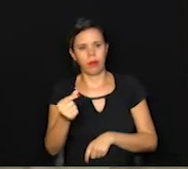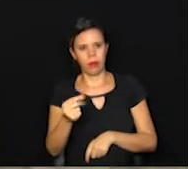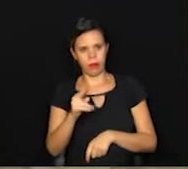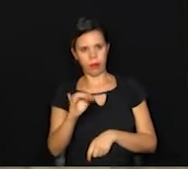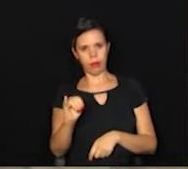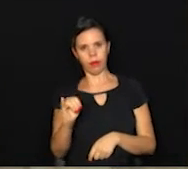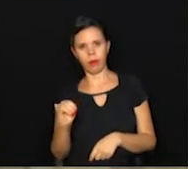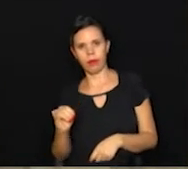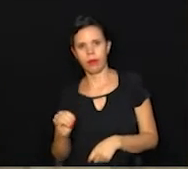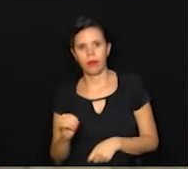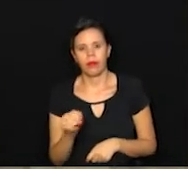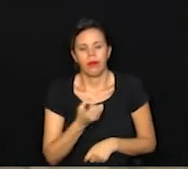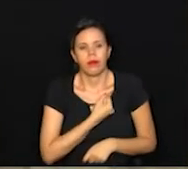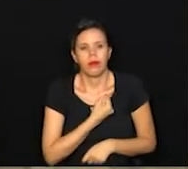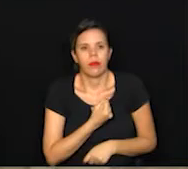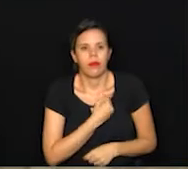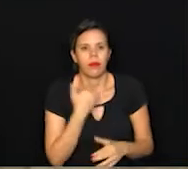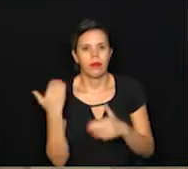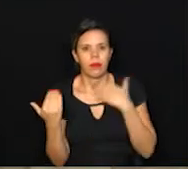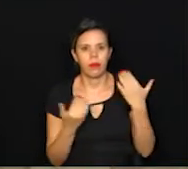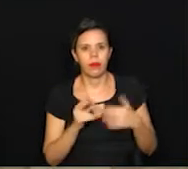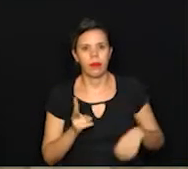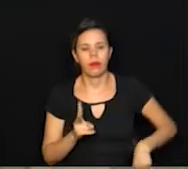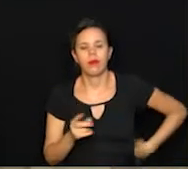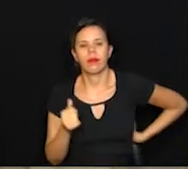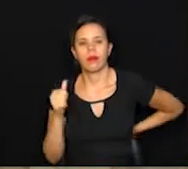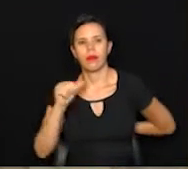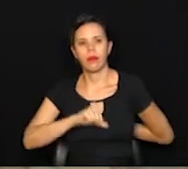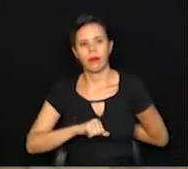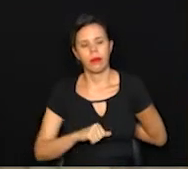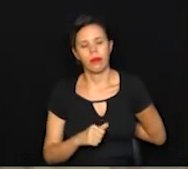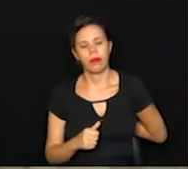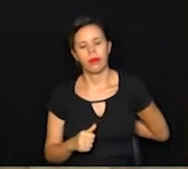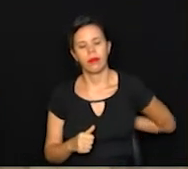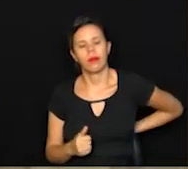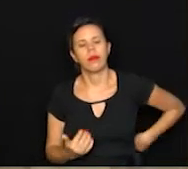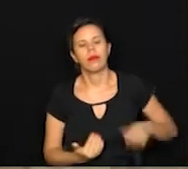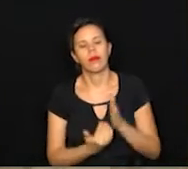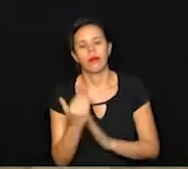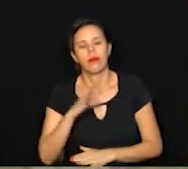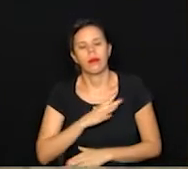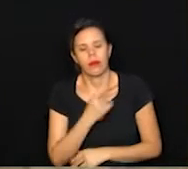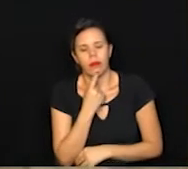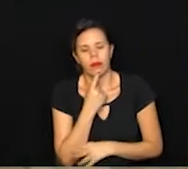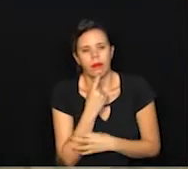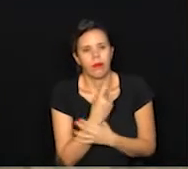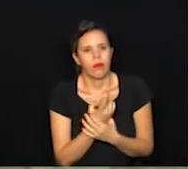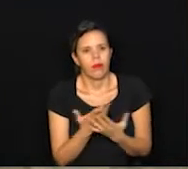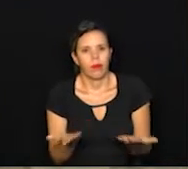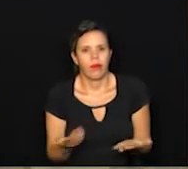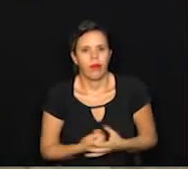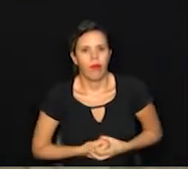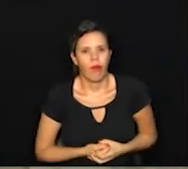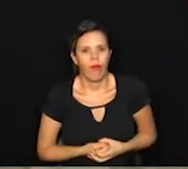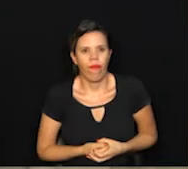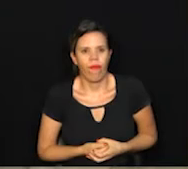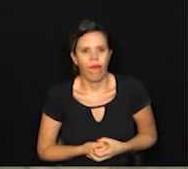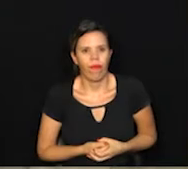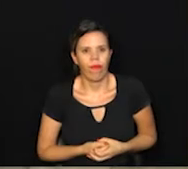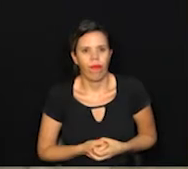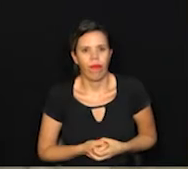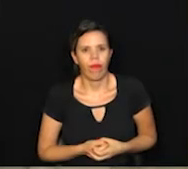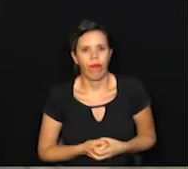UTIs e o número de óbitos continua muito alto no município de Campinas. É isso mesmo. E neste